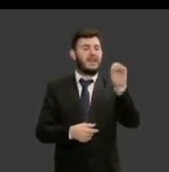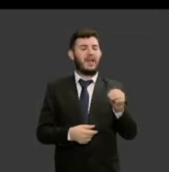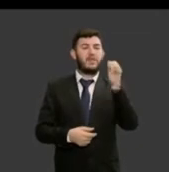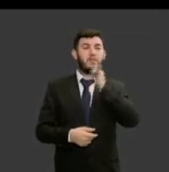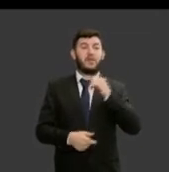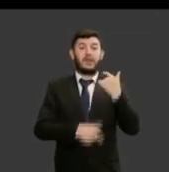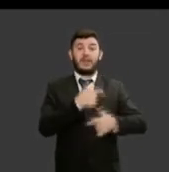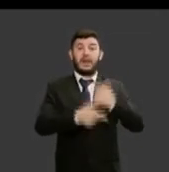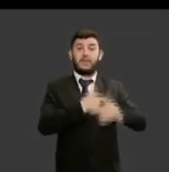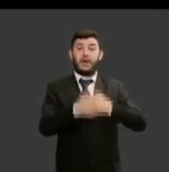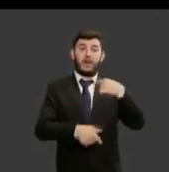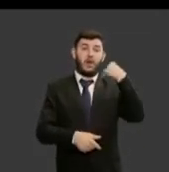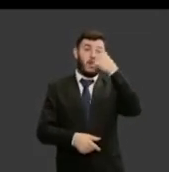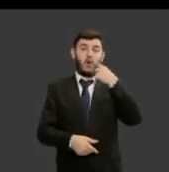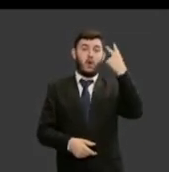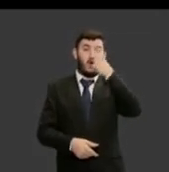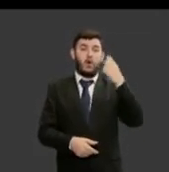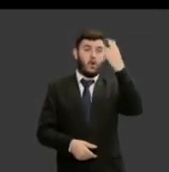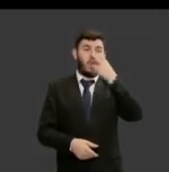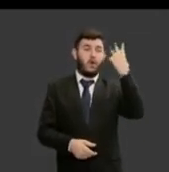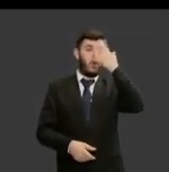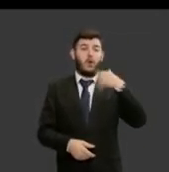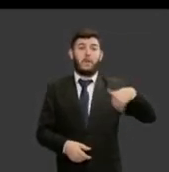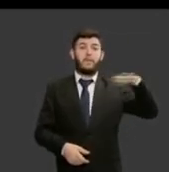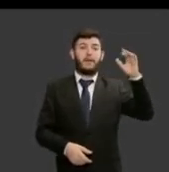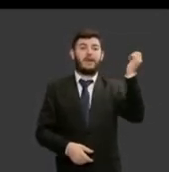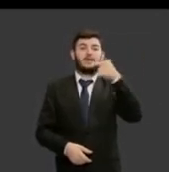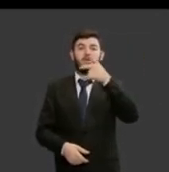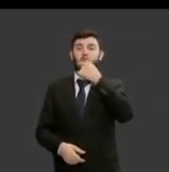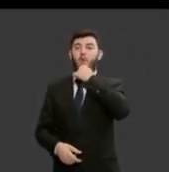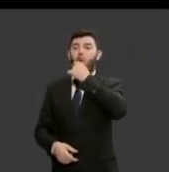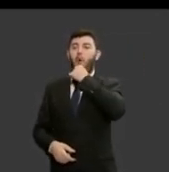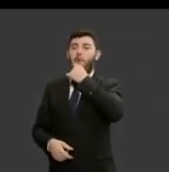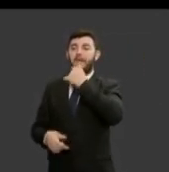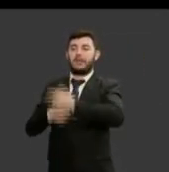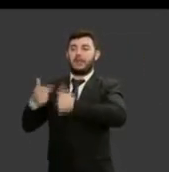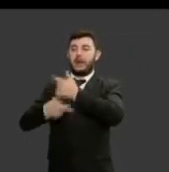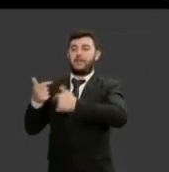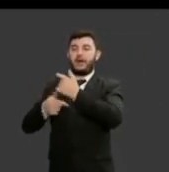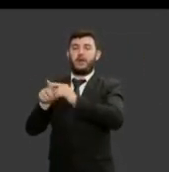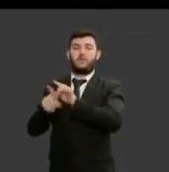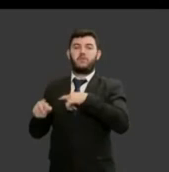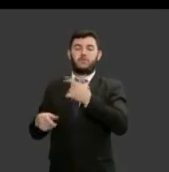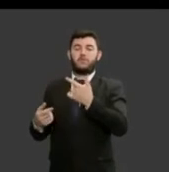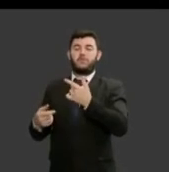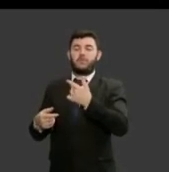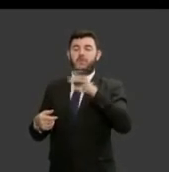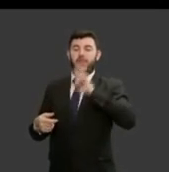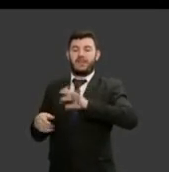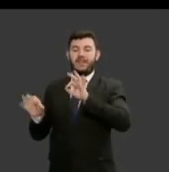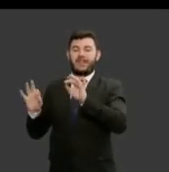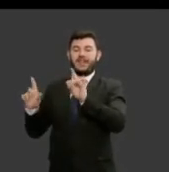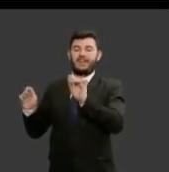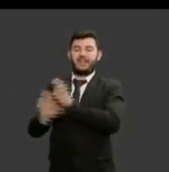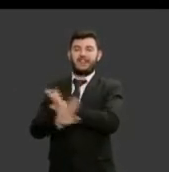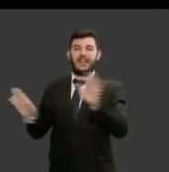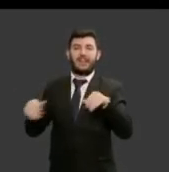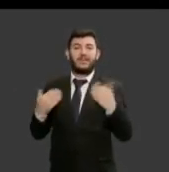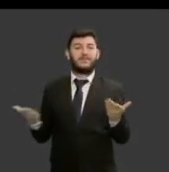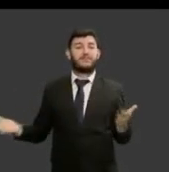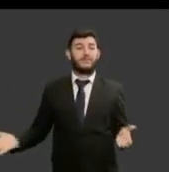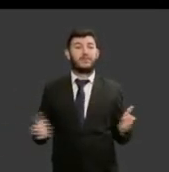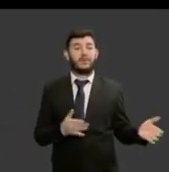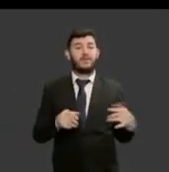os homens em trabalho não remunerável aumento das obrigações com estudo dos filhos netos nos tornamos de